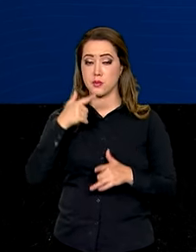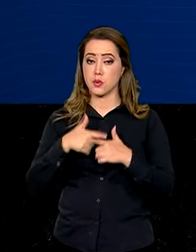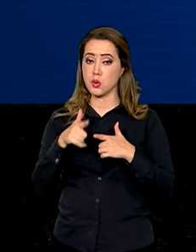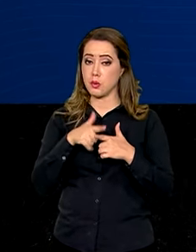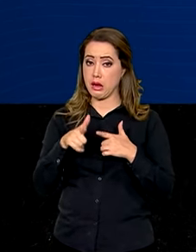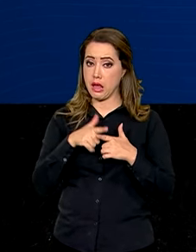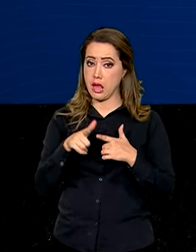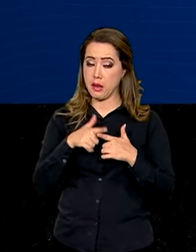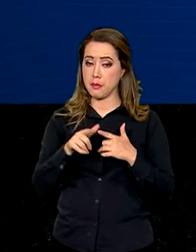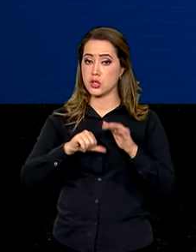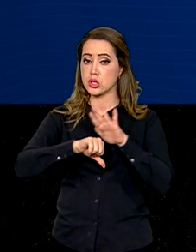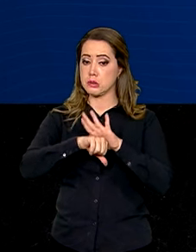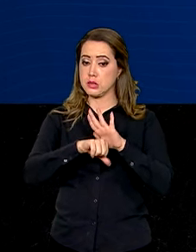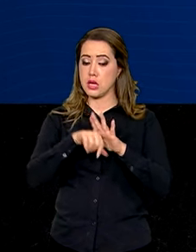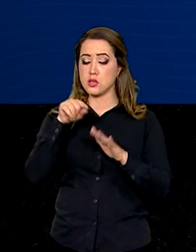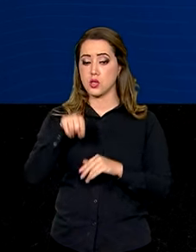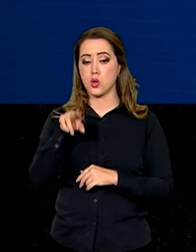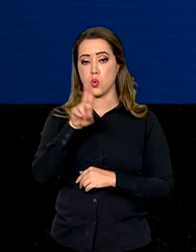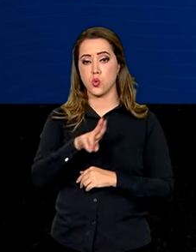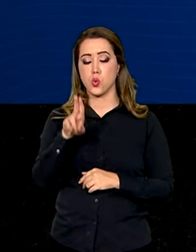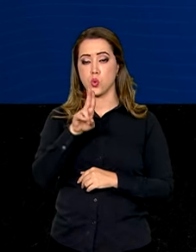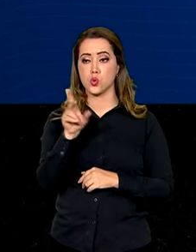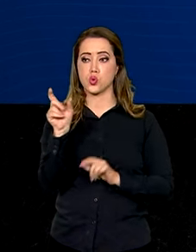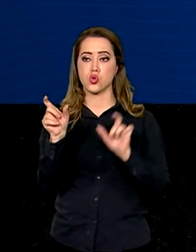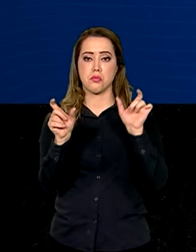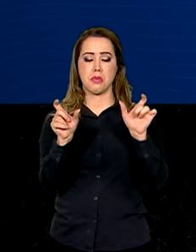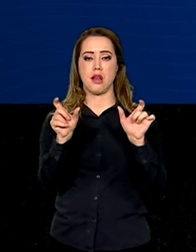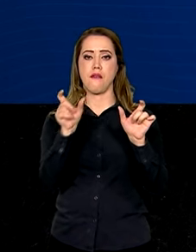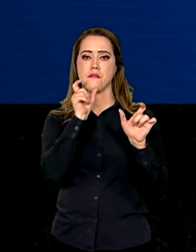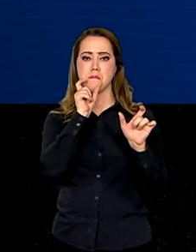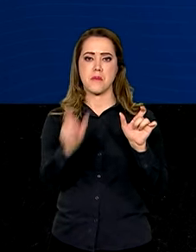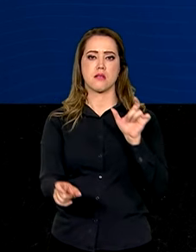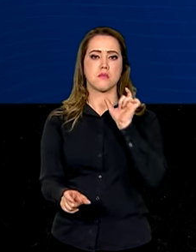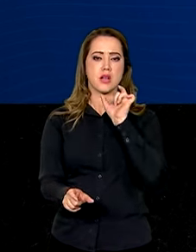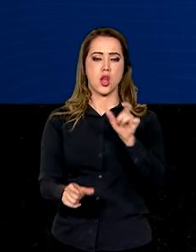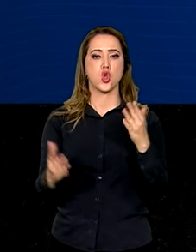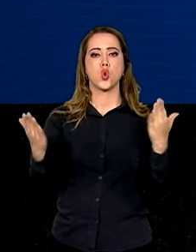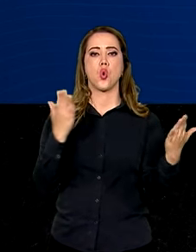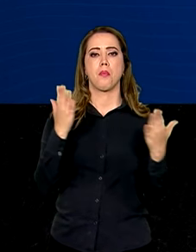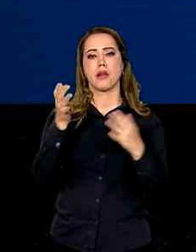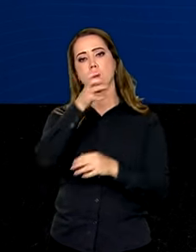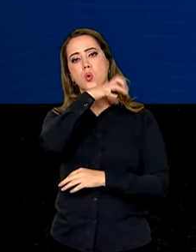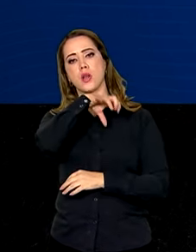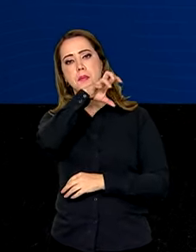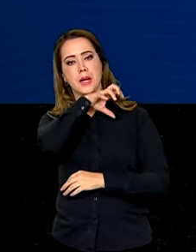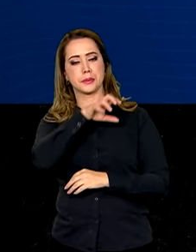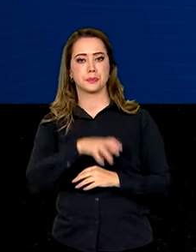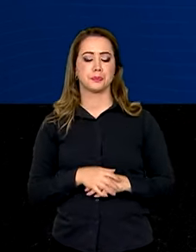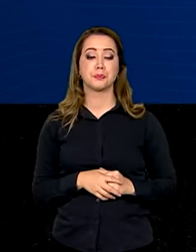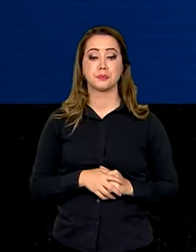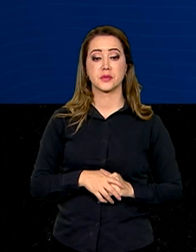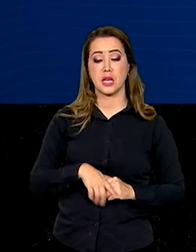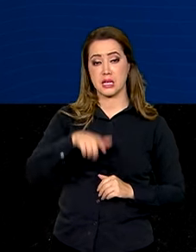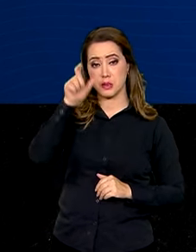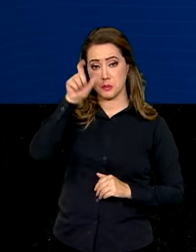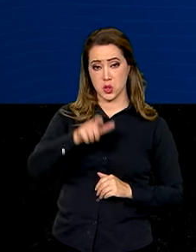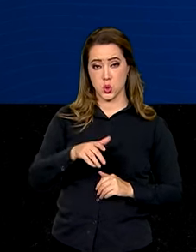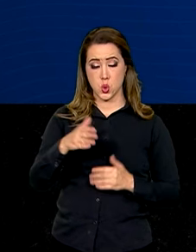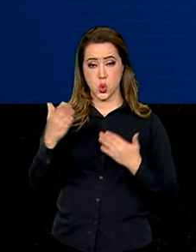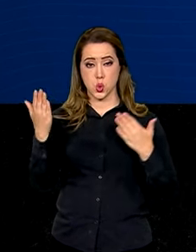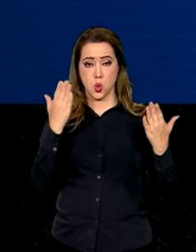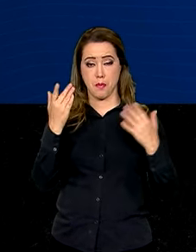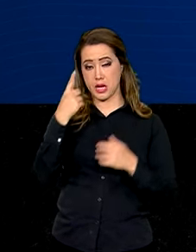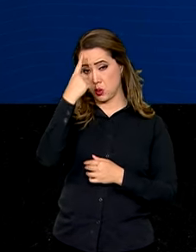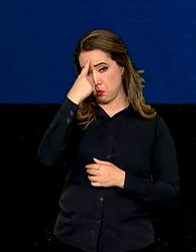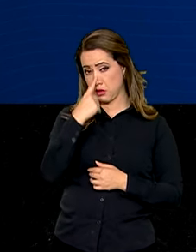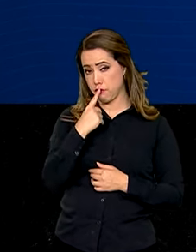de agressão são o uso de palavras pejorativas e a animalização. Já sobre o perfil dos agressores, 55